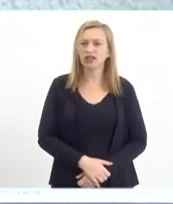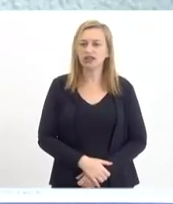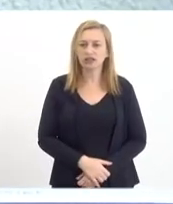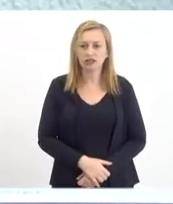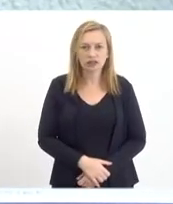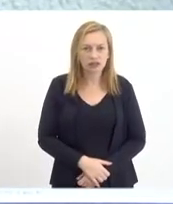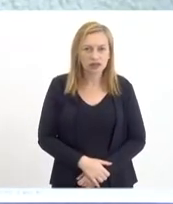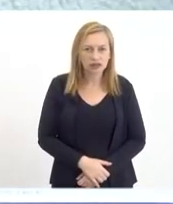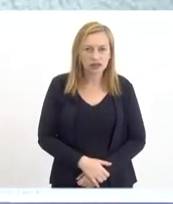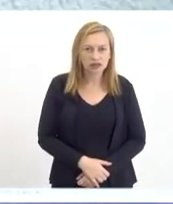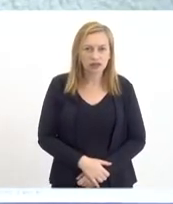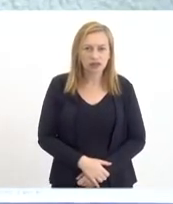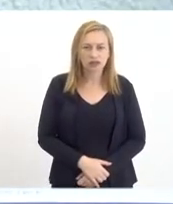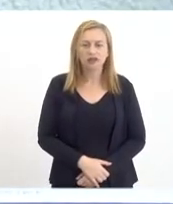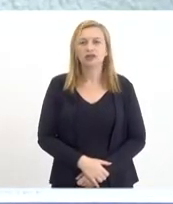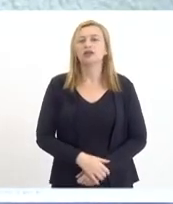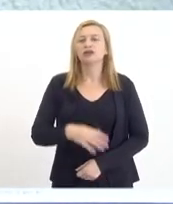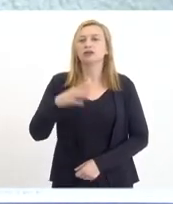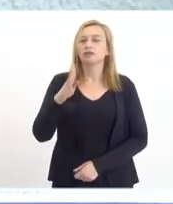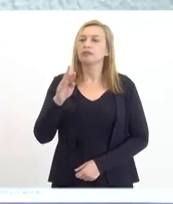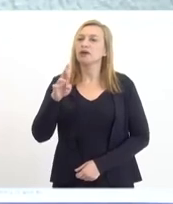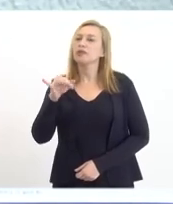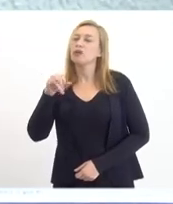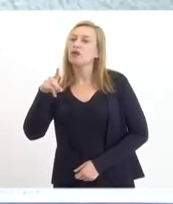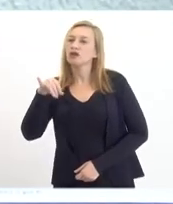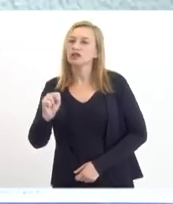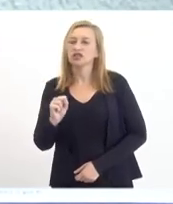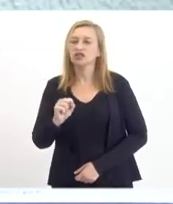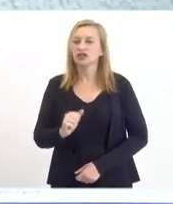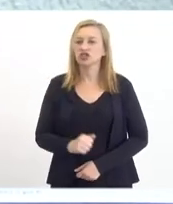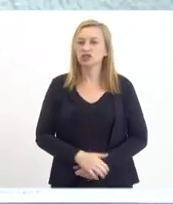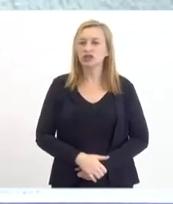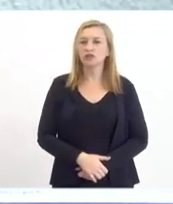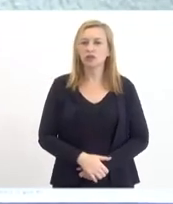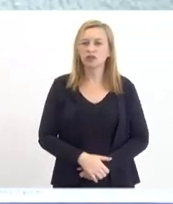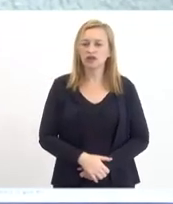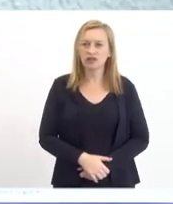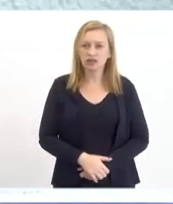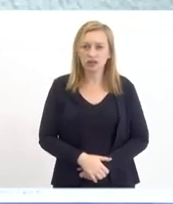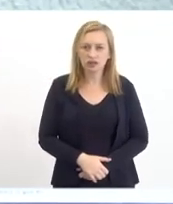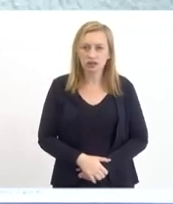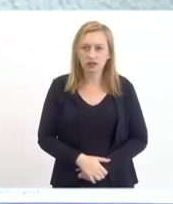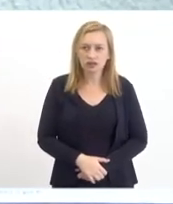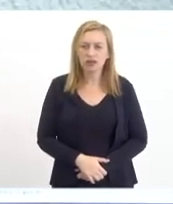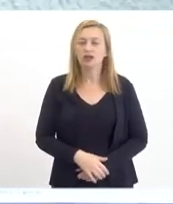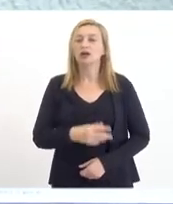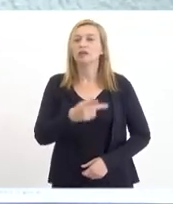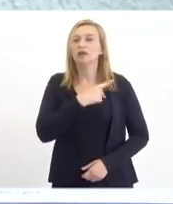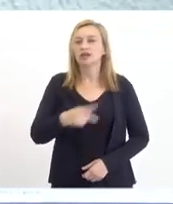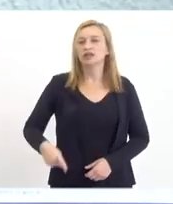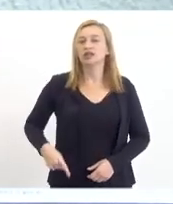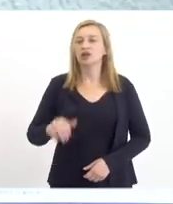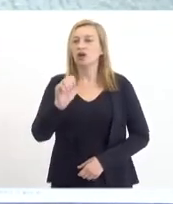Anderson Barbosa, subsecretário de Desenvolvimento Sustentável, Arthur Fraga, presidente da OAB,